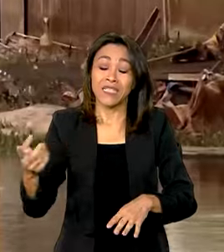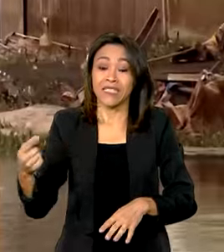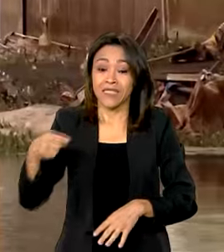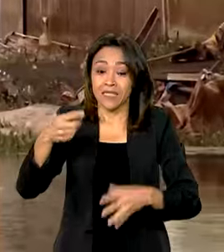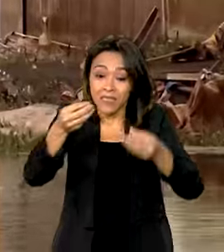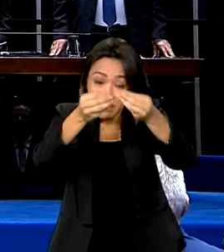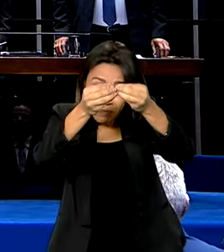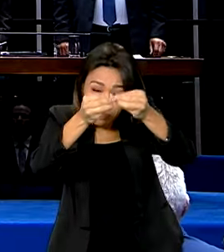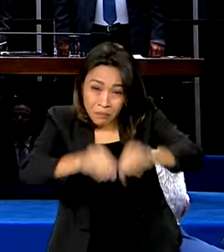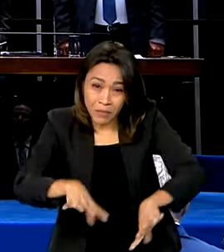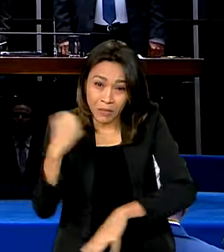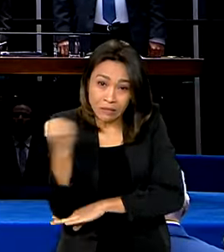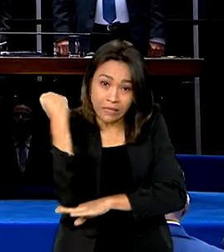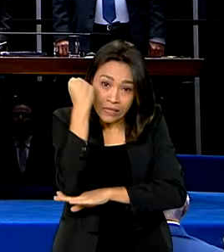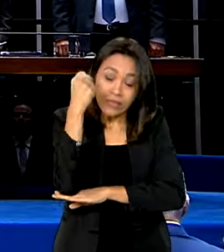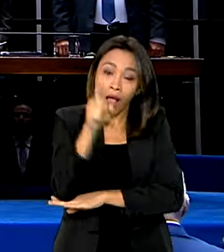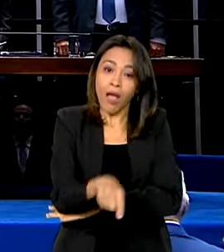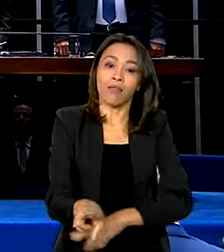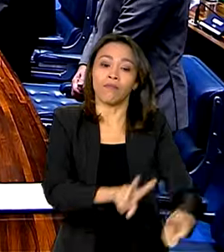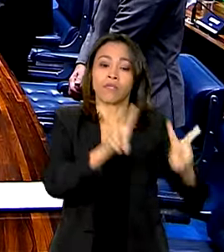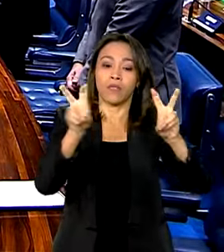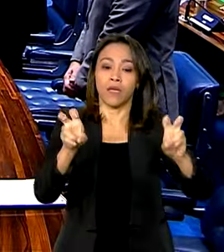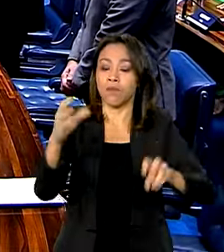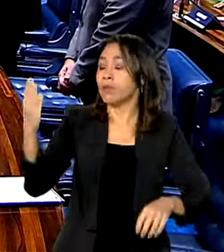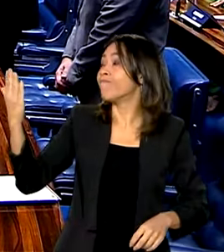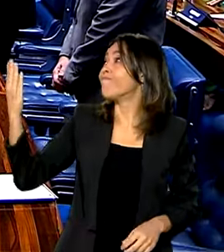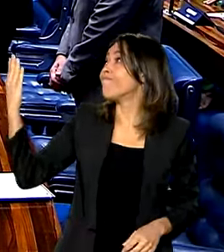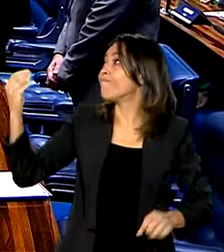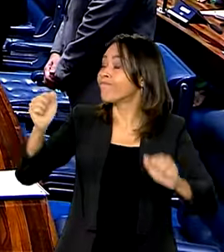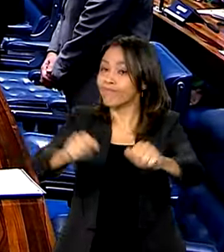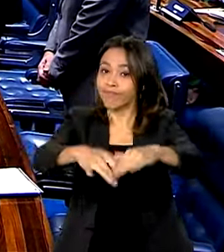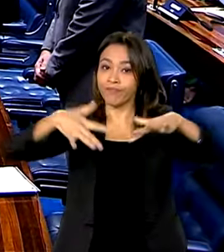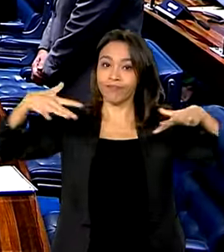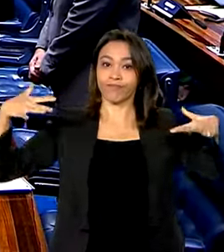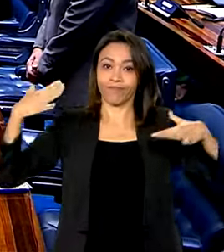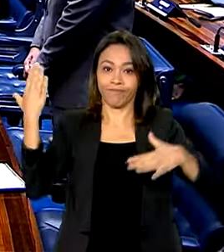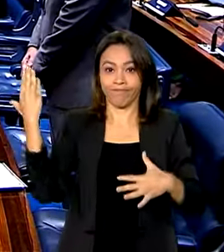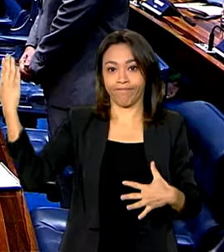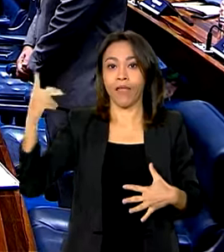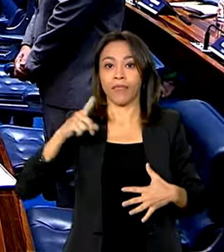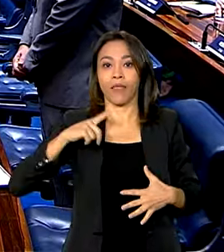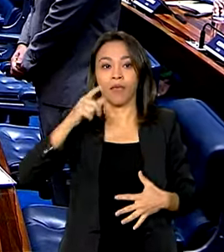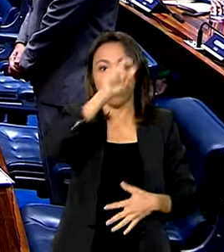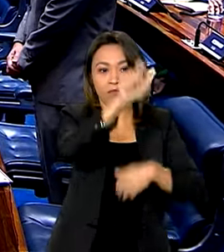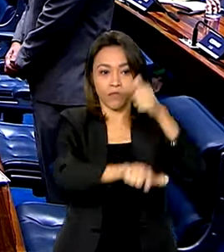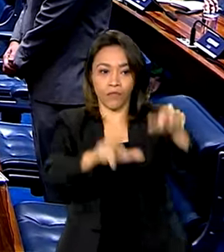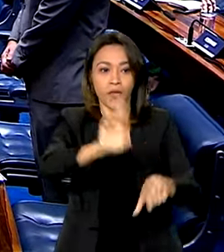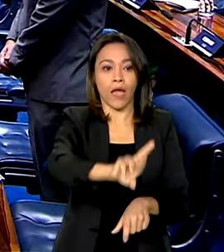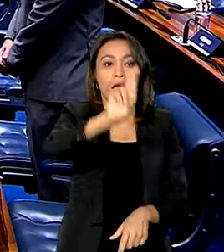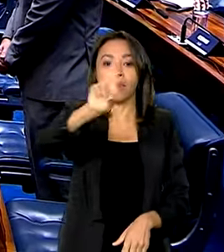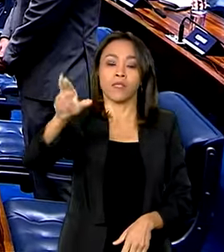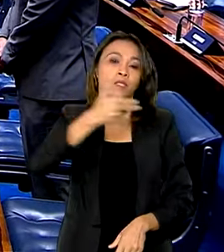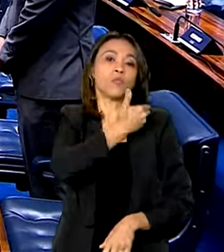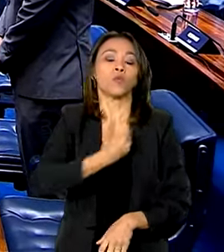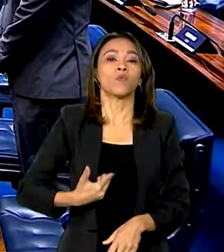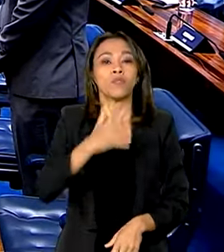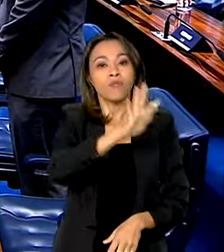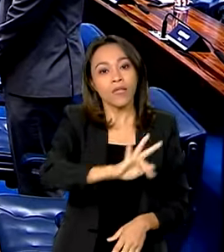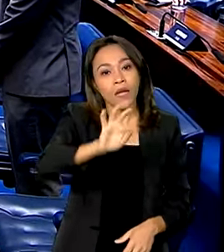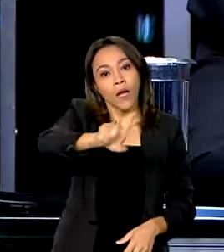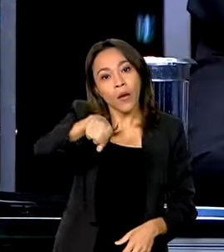principal tema de uma sessão no Senado Federal, que, além de parlamentares, reuniu representantes do governo federal e